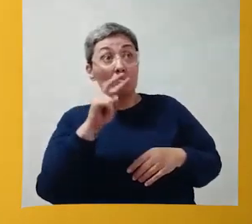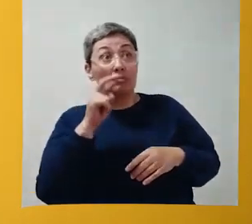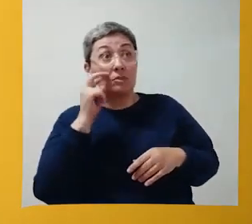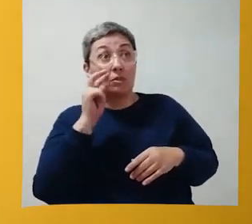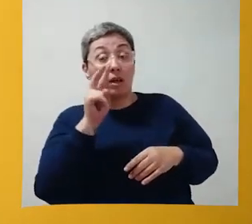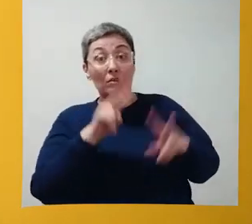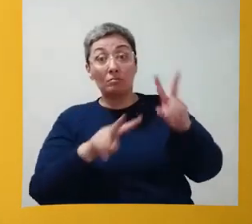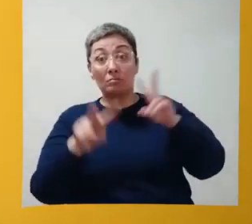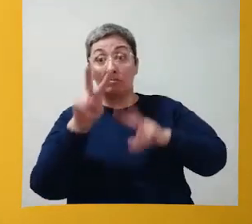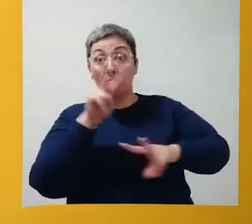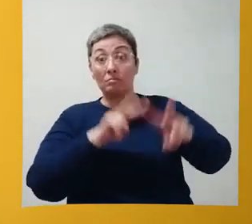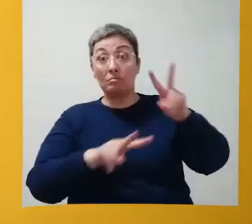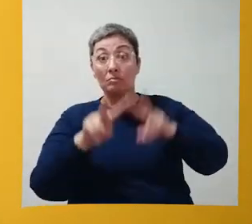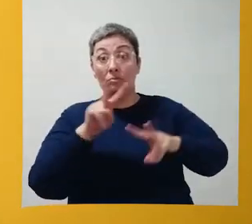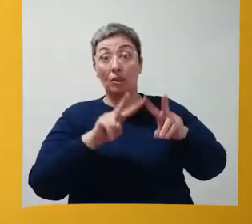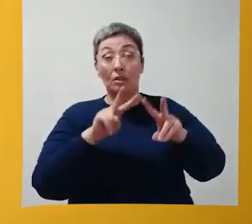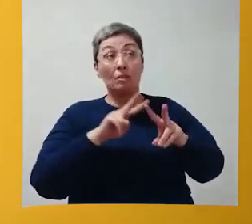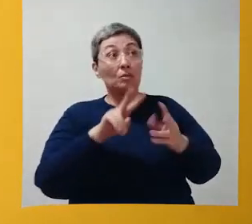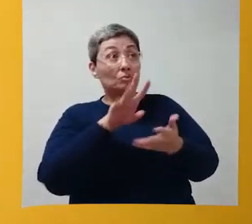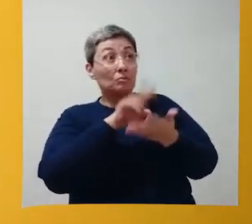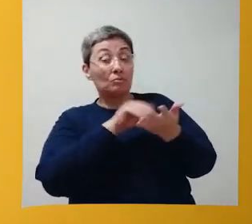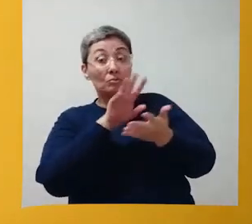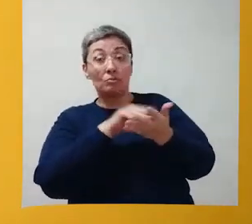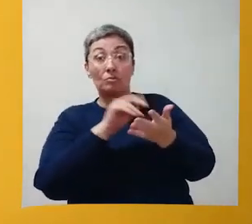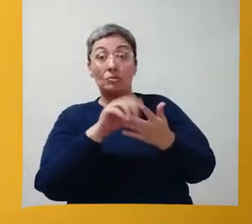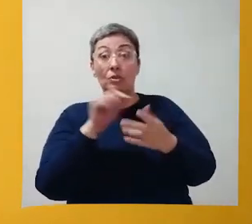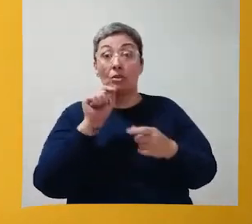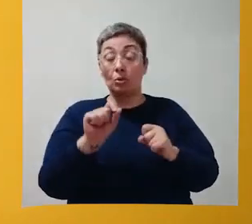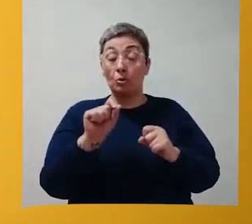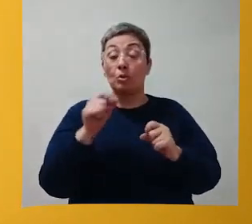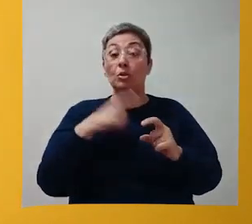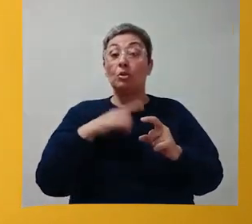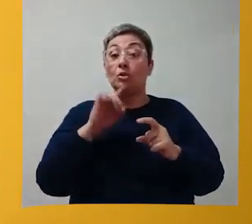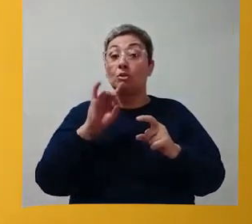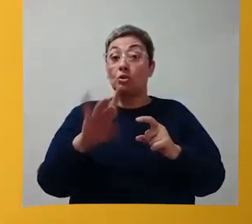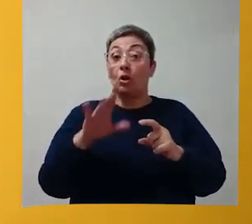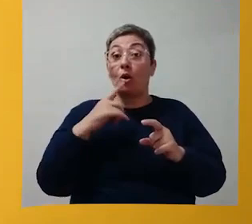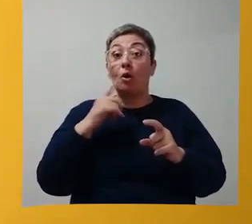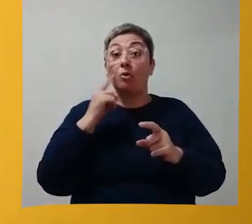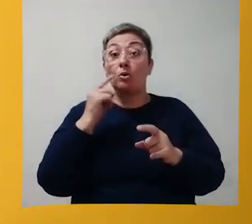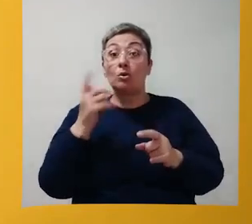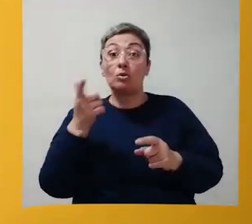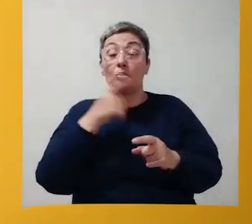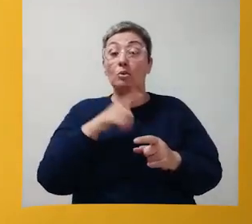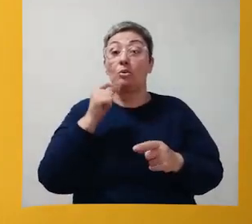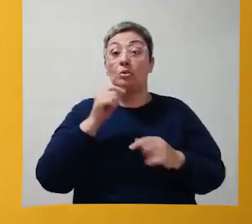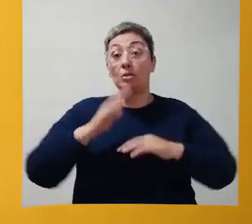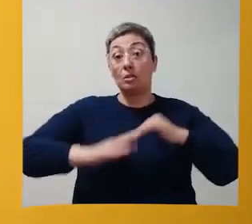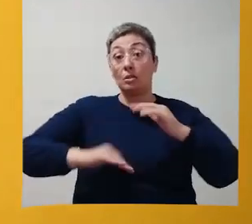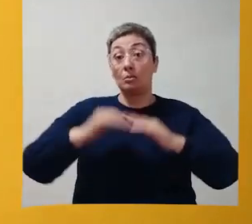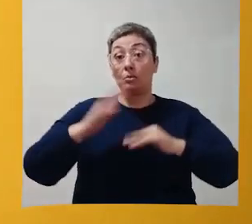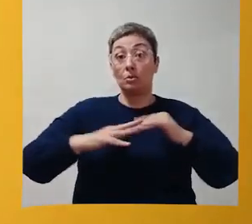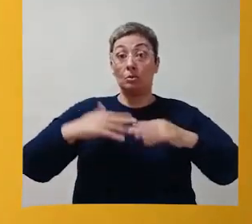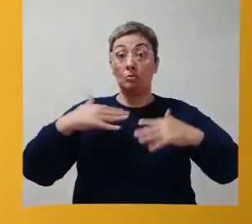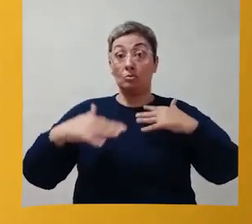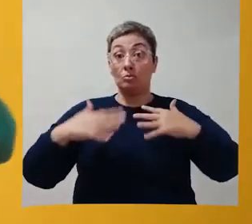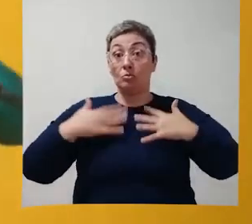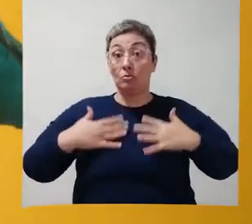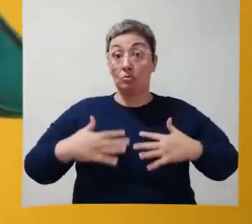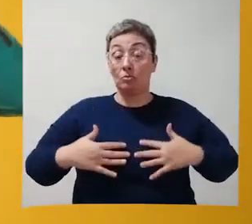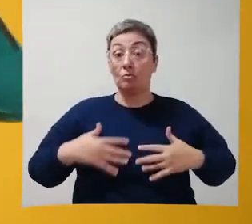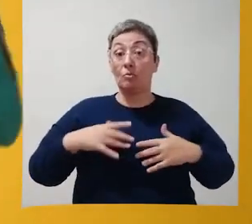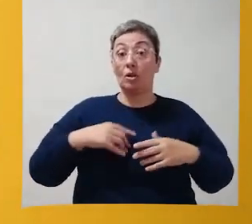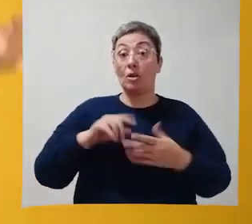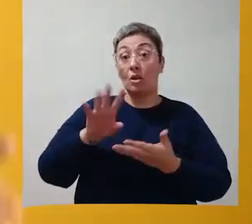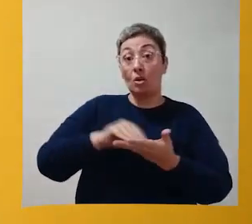um estímulo visual para que ela seja, né? O resultado dessa ação motora, de